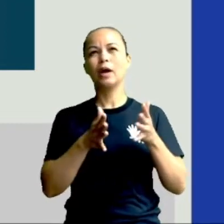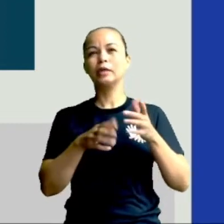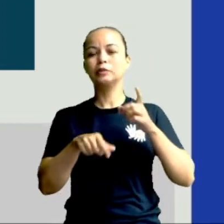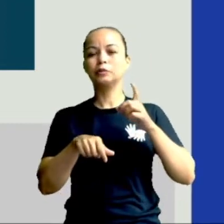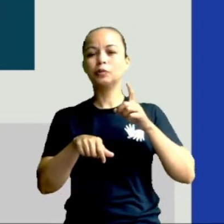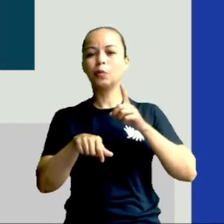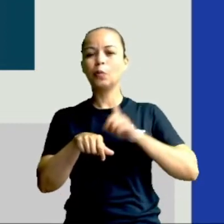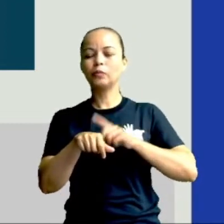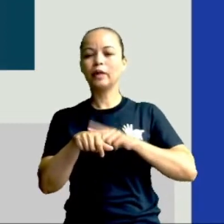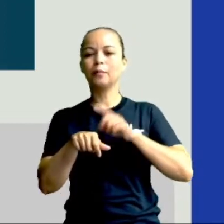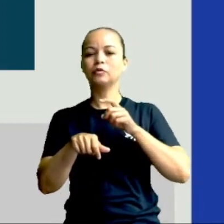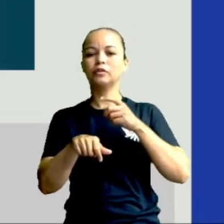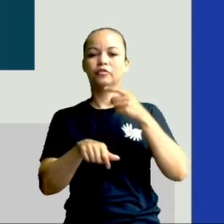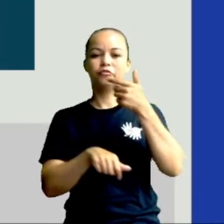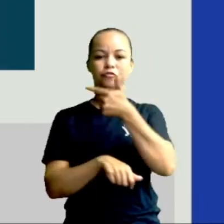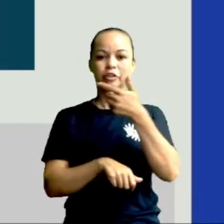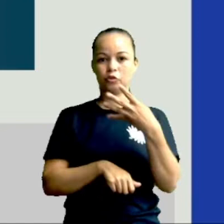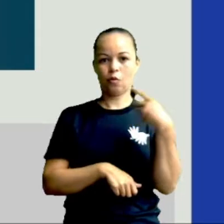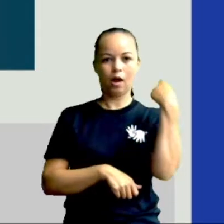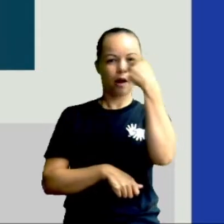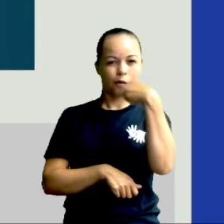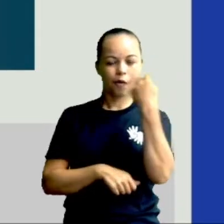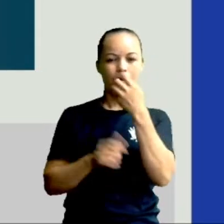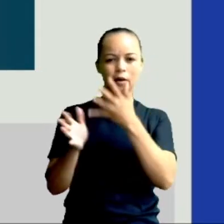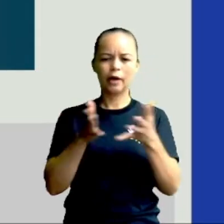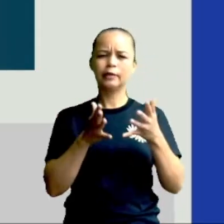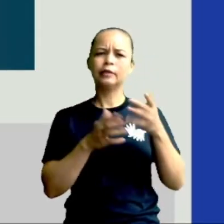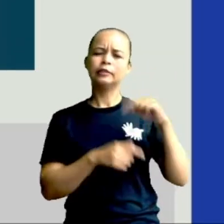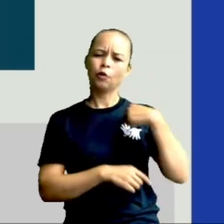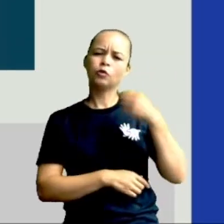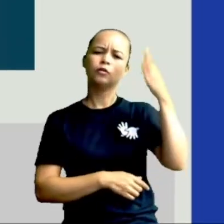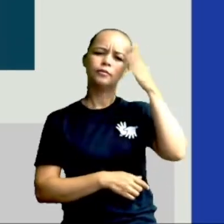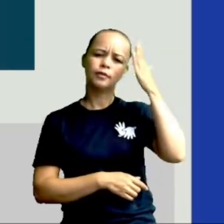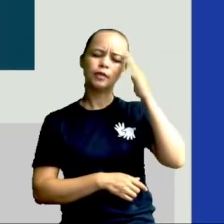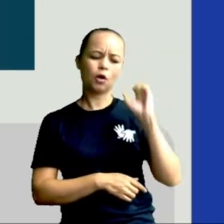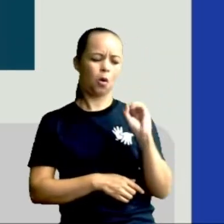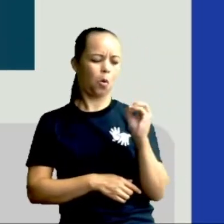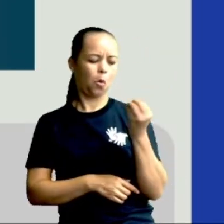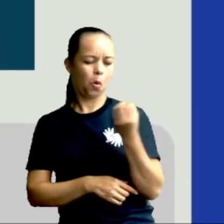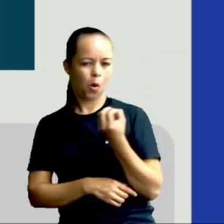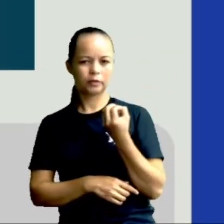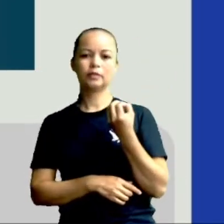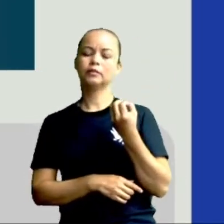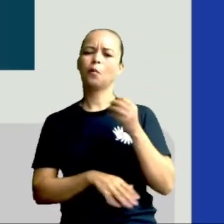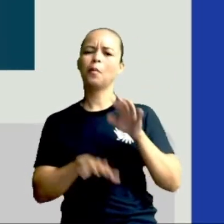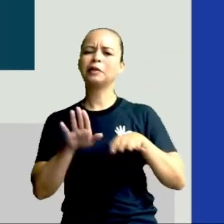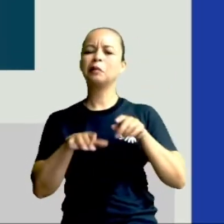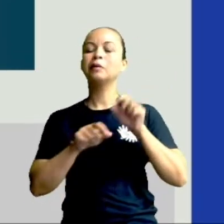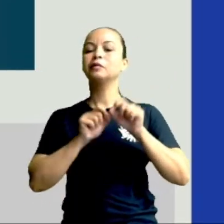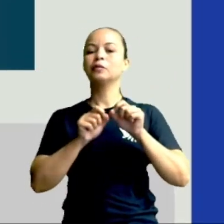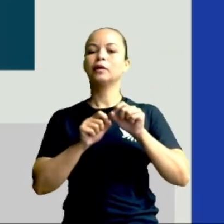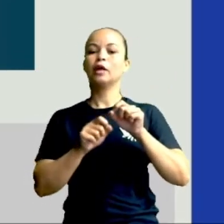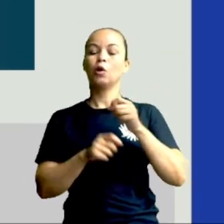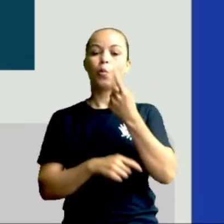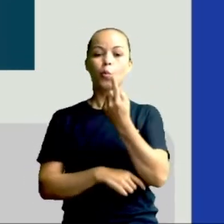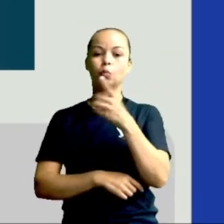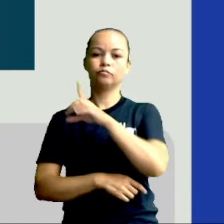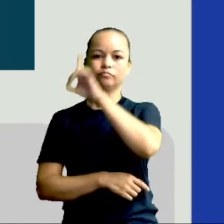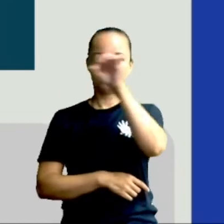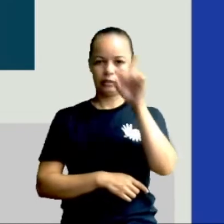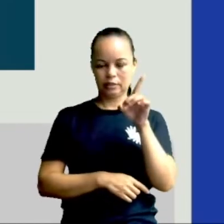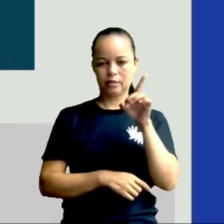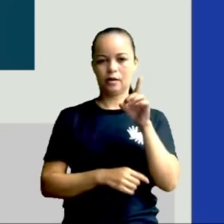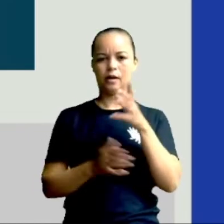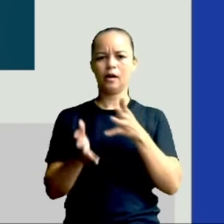24 horas. Então, a gente entende que a rotação é mais ou menos o período de um dia. Tá? A